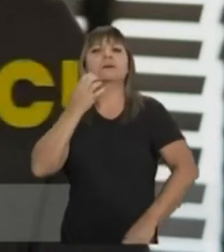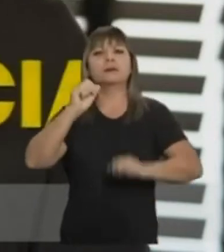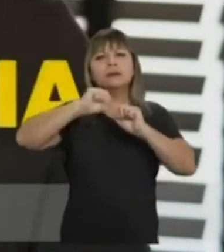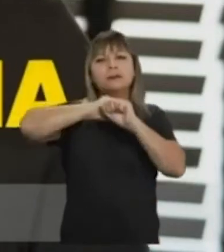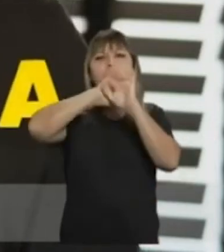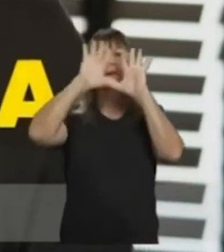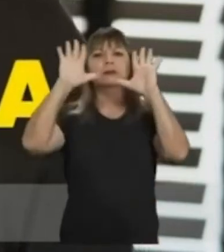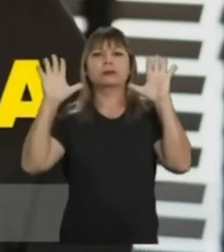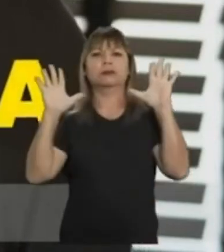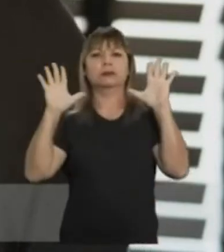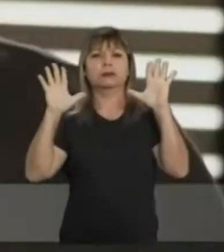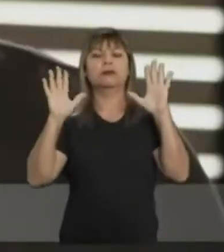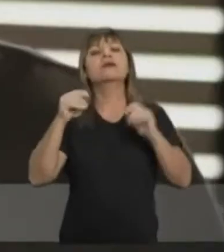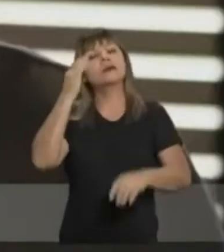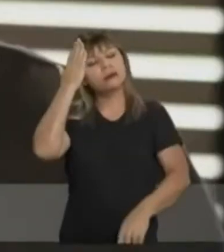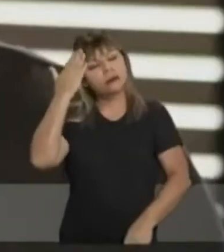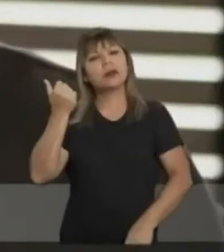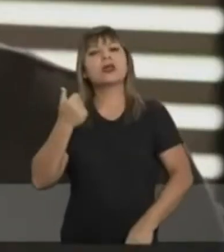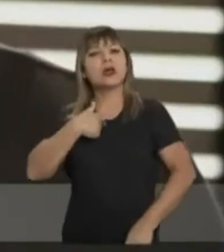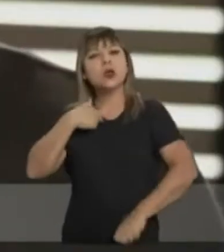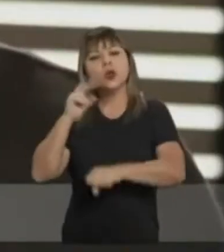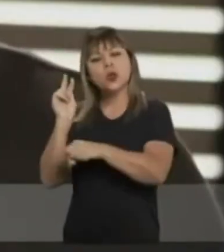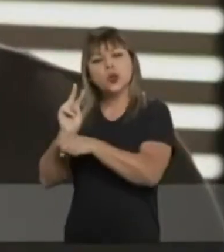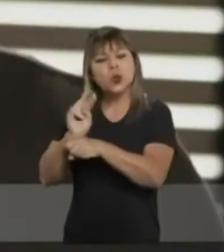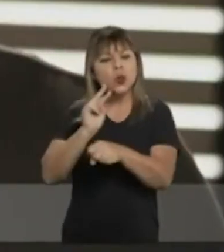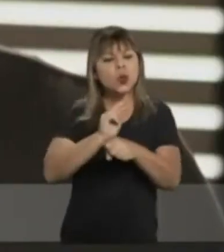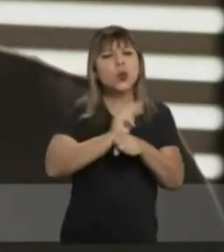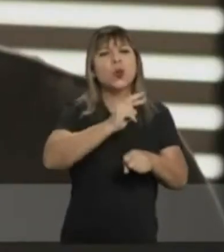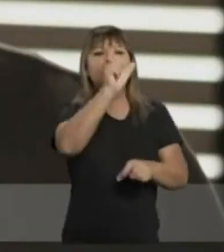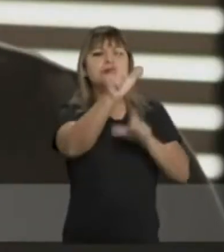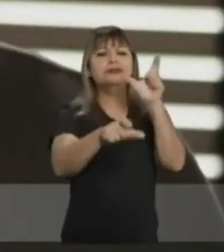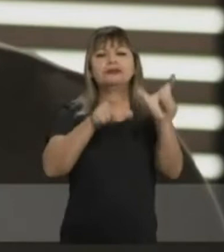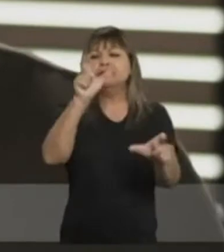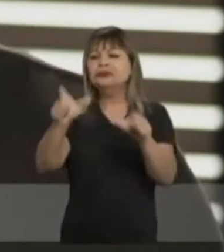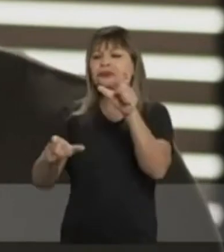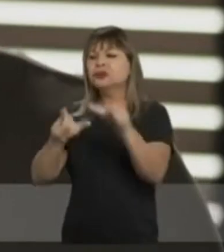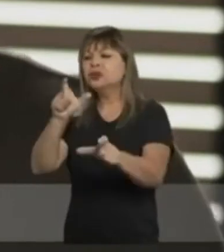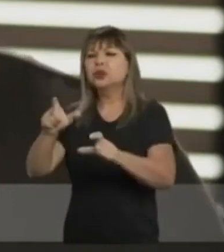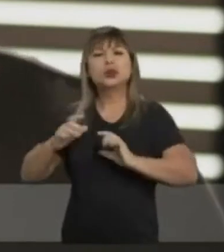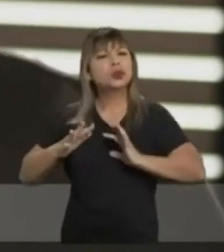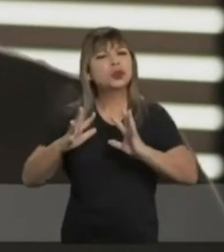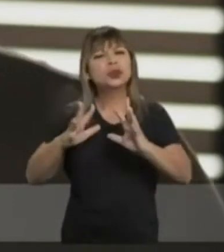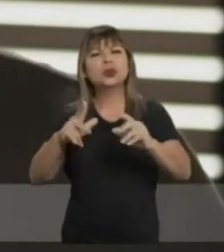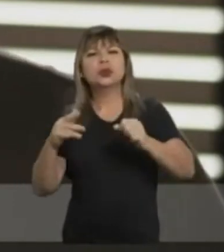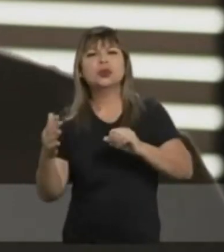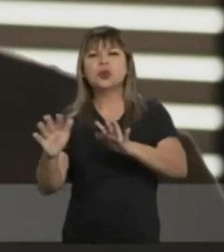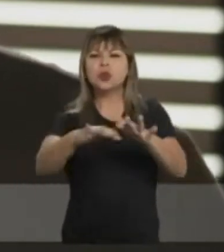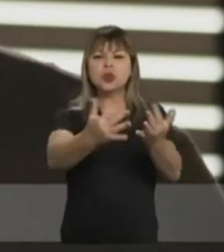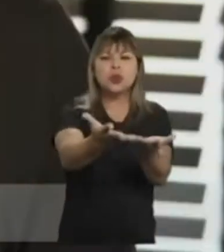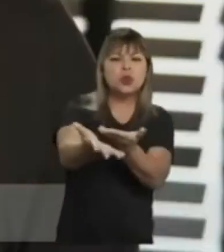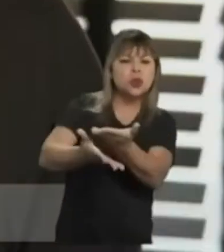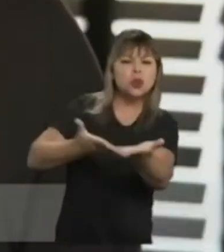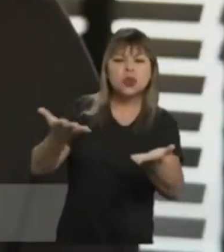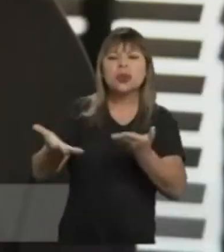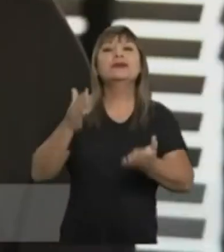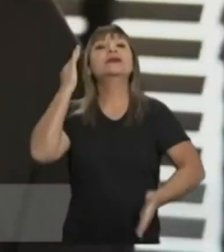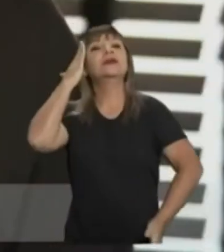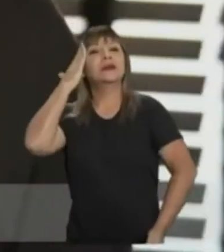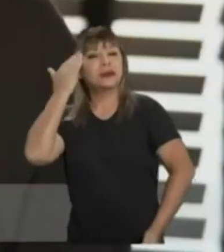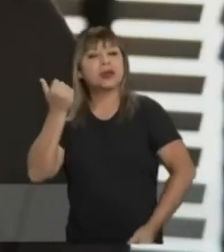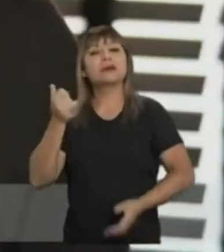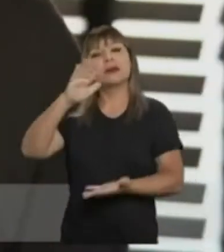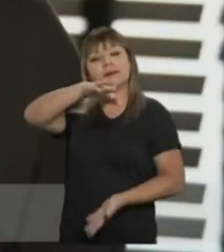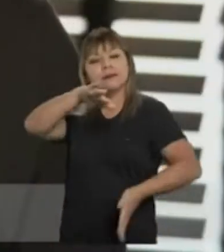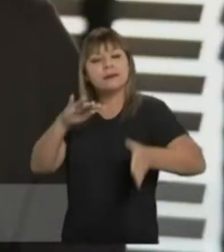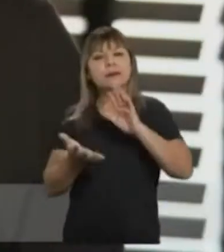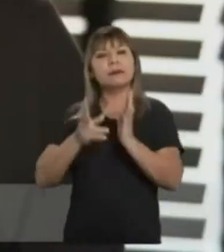e transparência. Porque sabe que vou cuidar bem das pessoas, especialmente das que mais precisam. Porque sabe